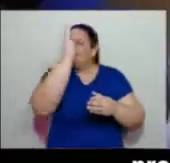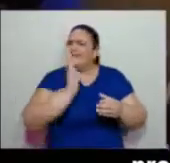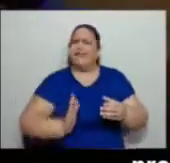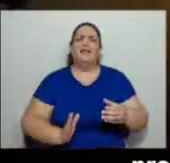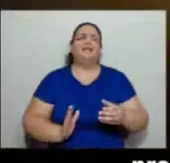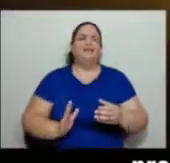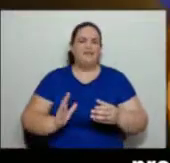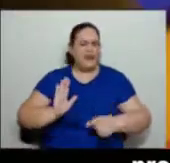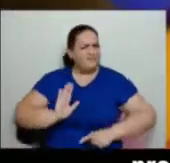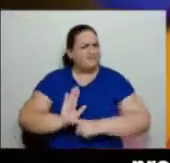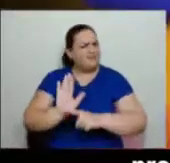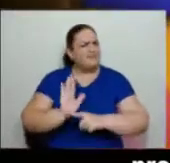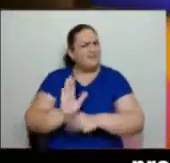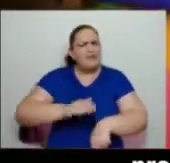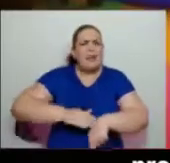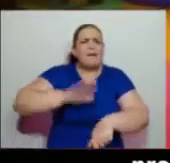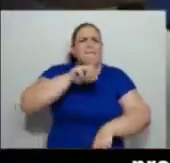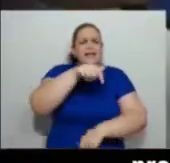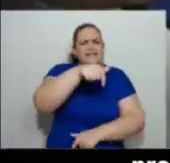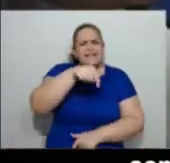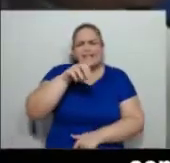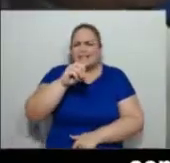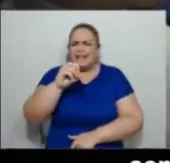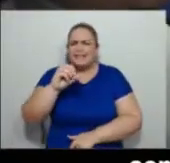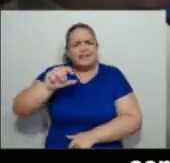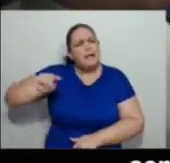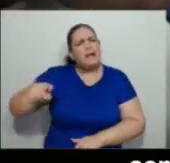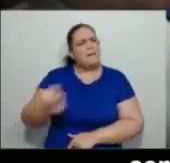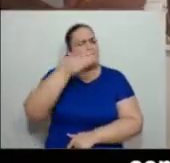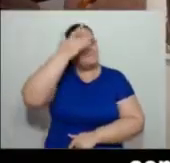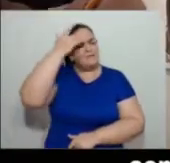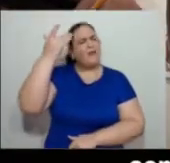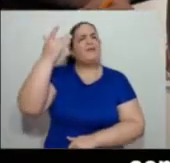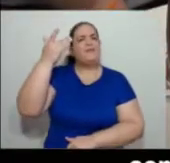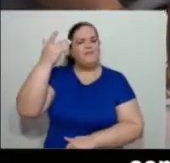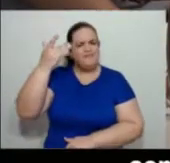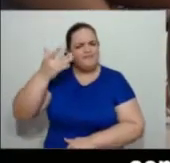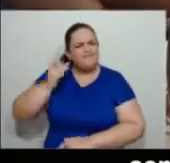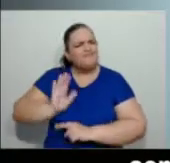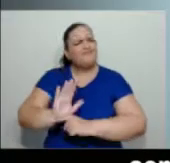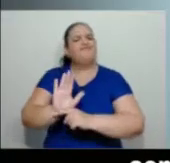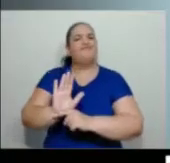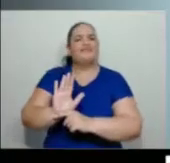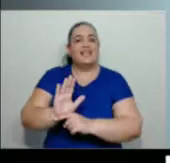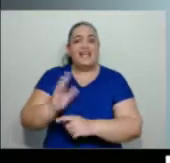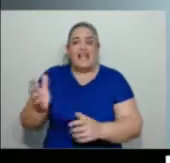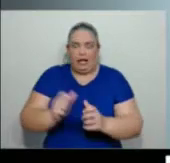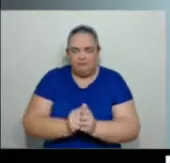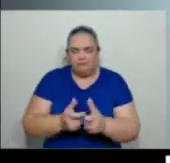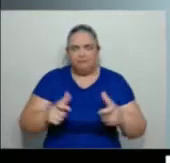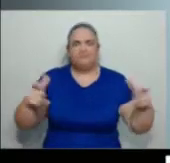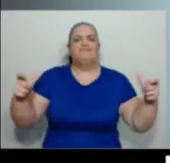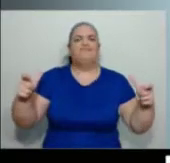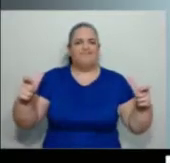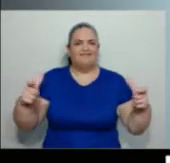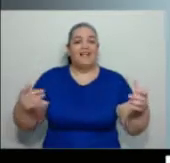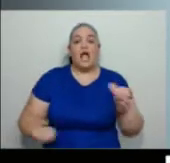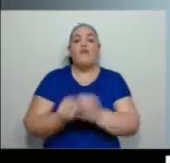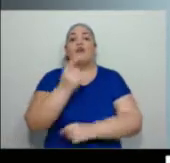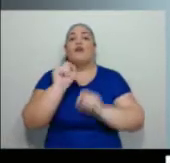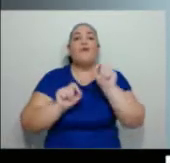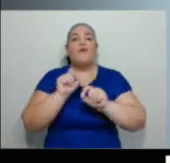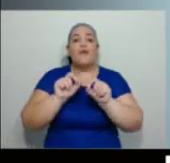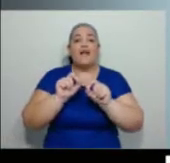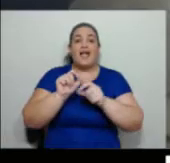assistência a mais de 700 mil pessoas. Com o crescimento do movimento, surgiu então a FENAPAI, Federação